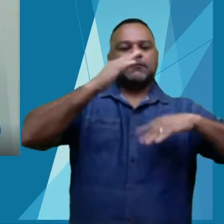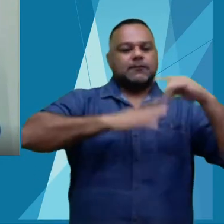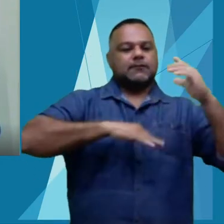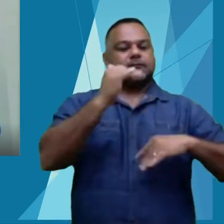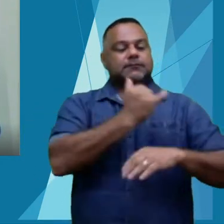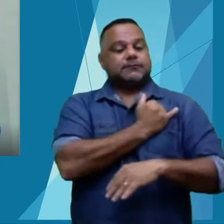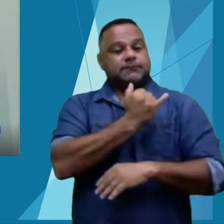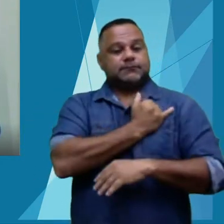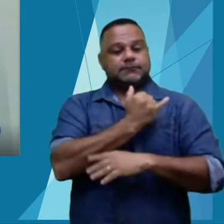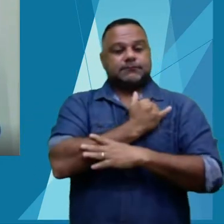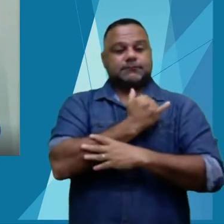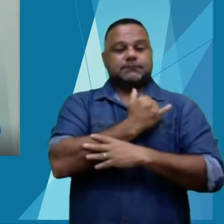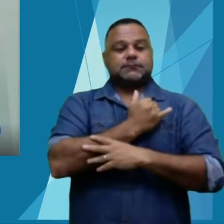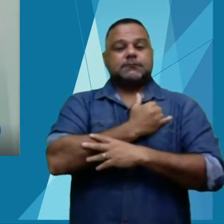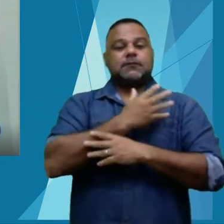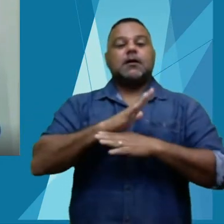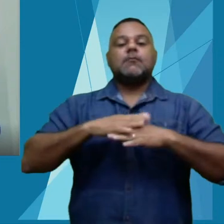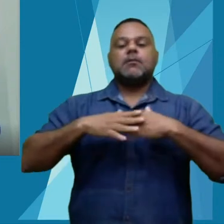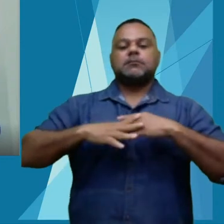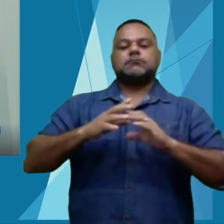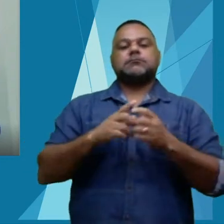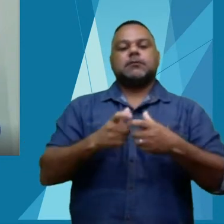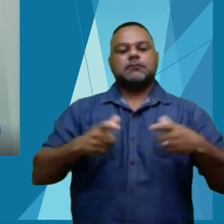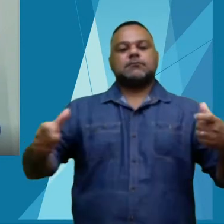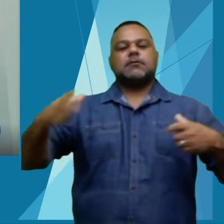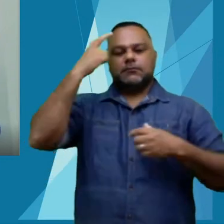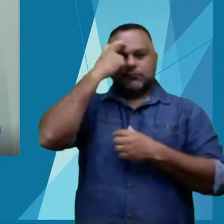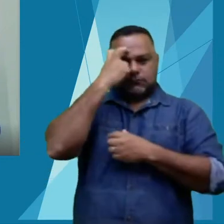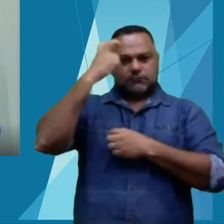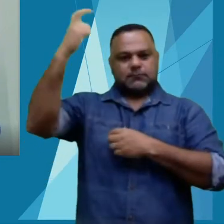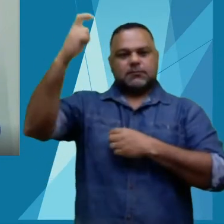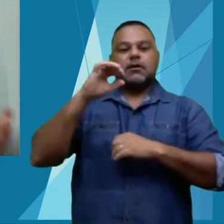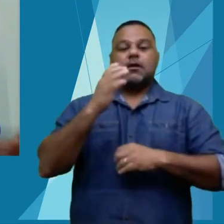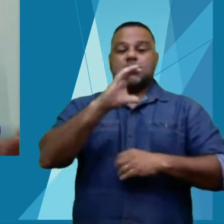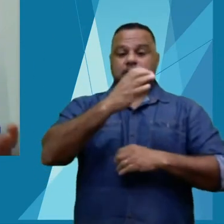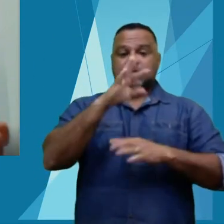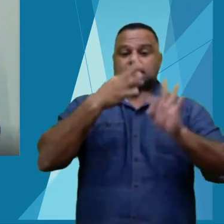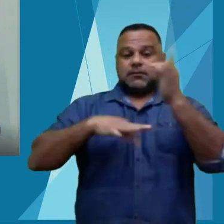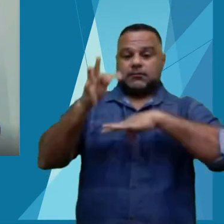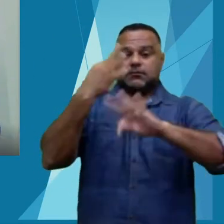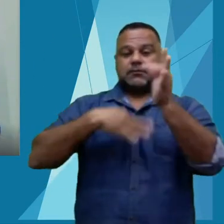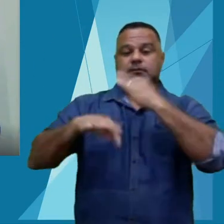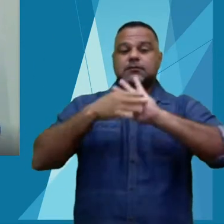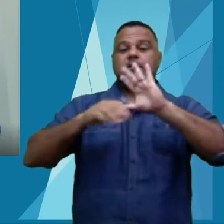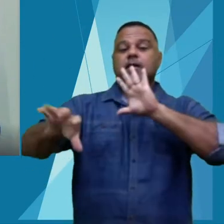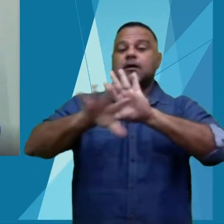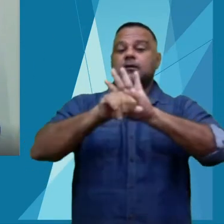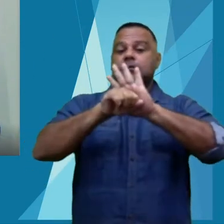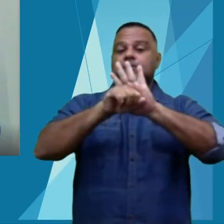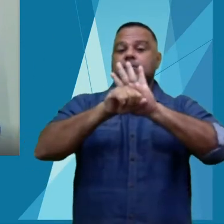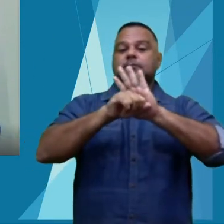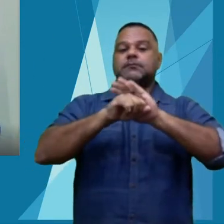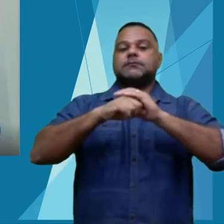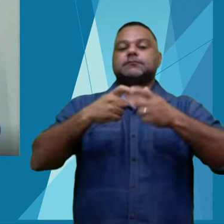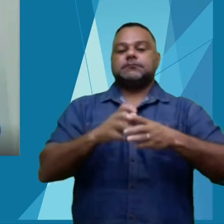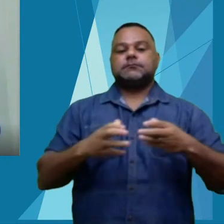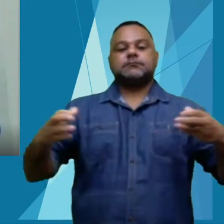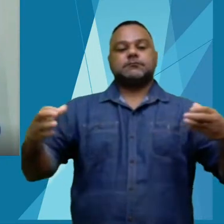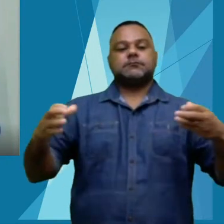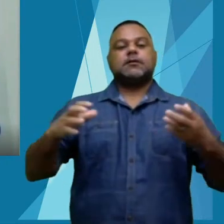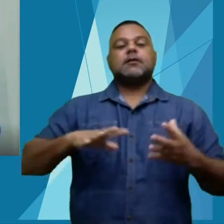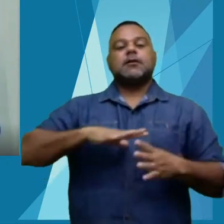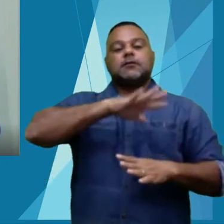instituição tem evoluído e entendido que ciência e tecnologia, ela faz parte do crescimento de uma grande nação.